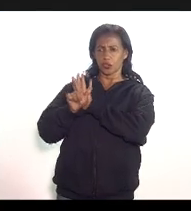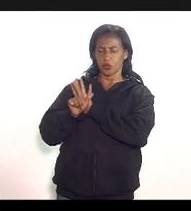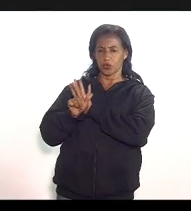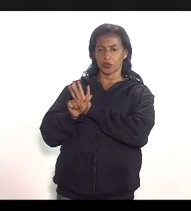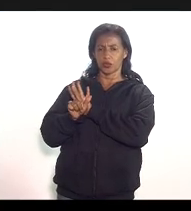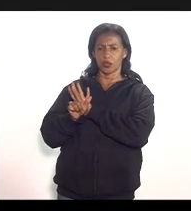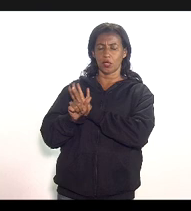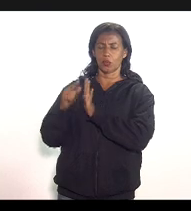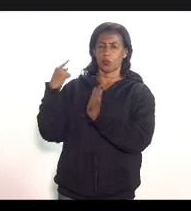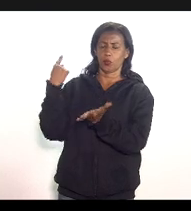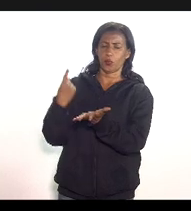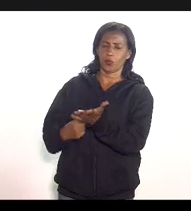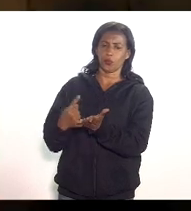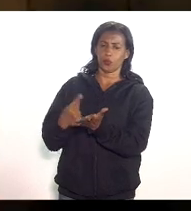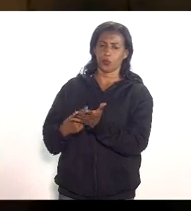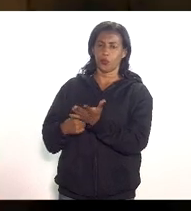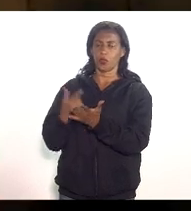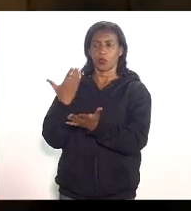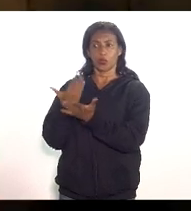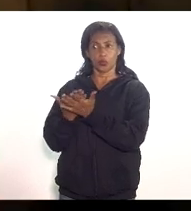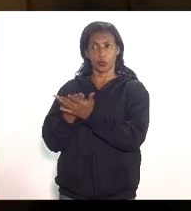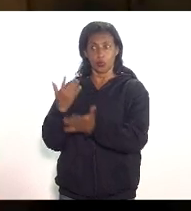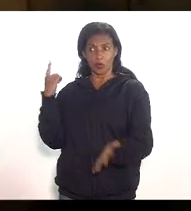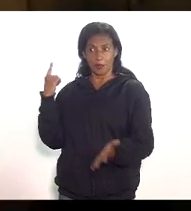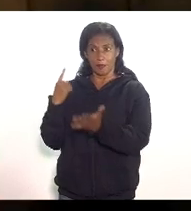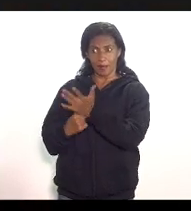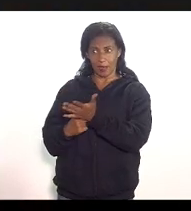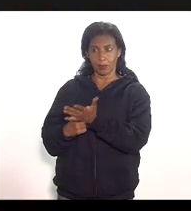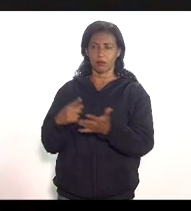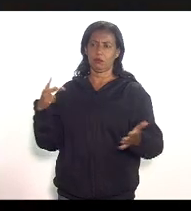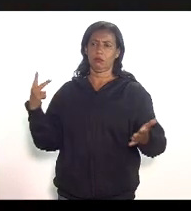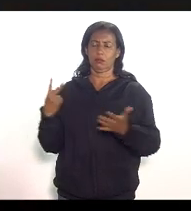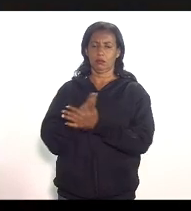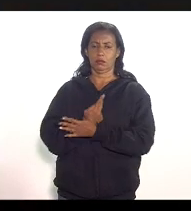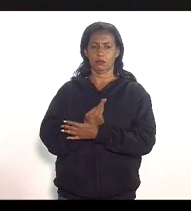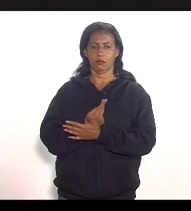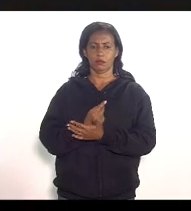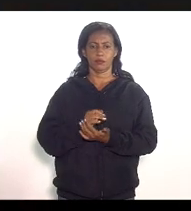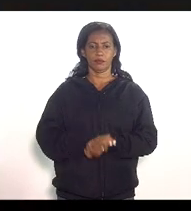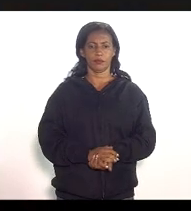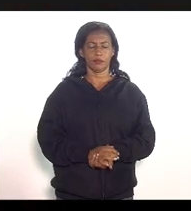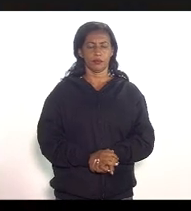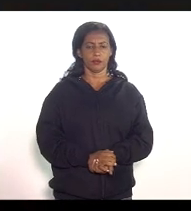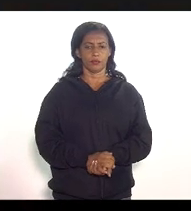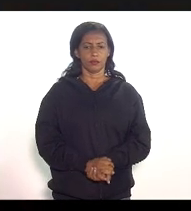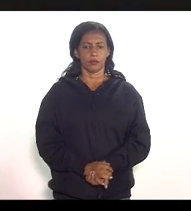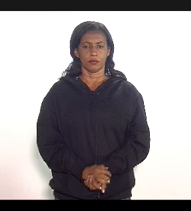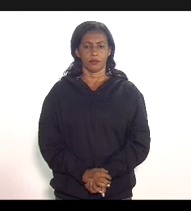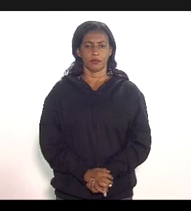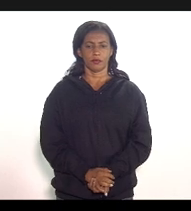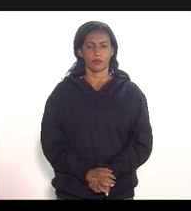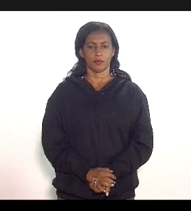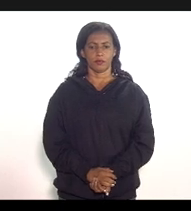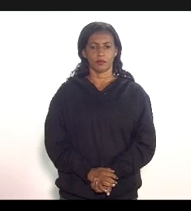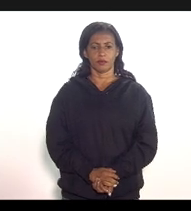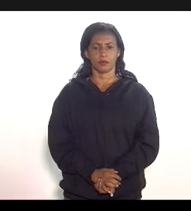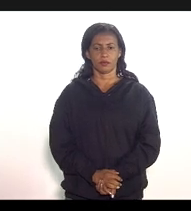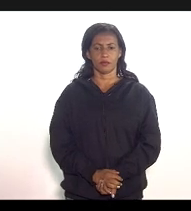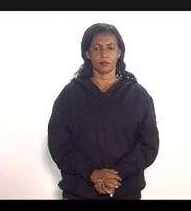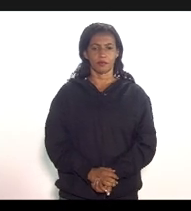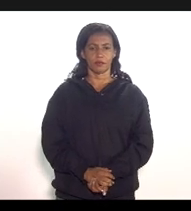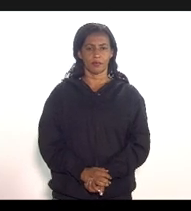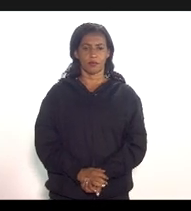o compromisso de o estudo de impacto acontecer Olá Luiz mas não deputado Marcio Pacheco